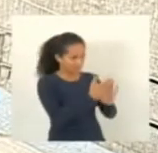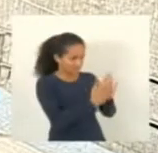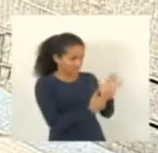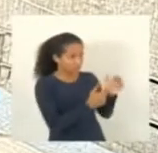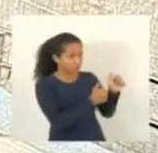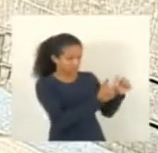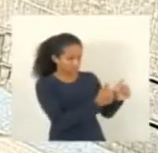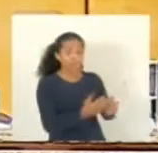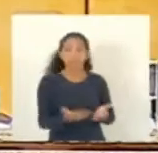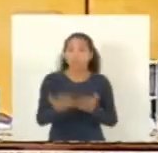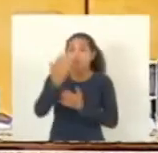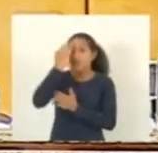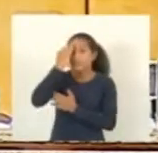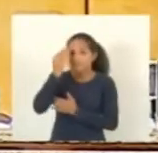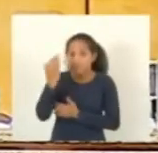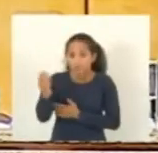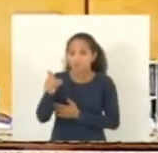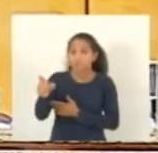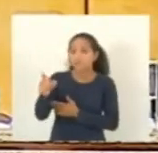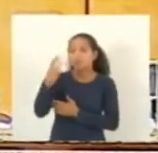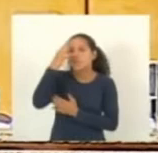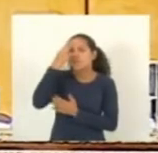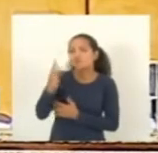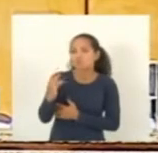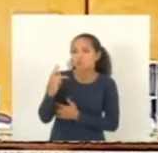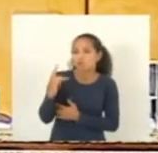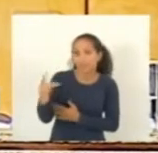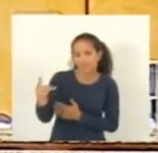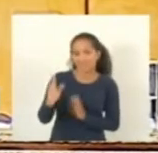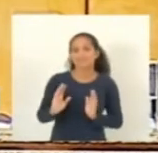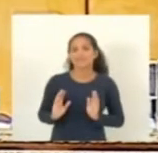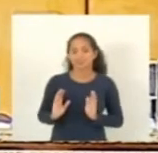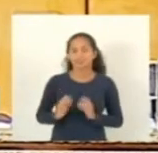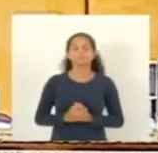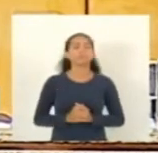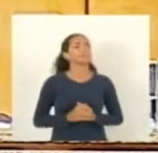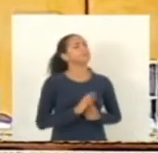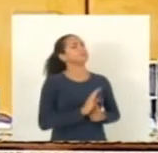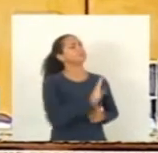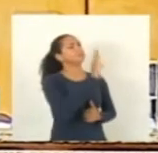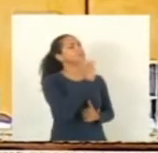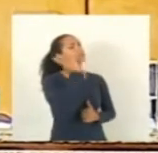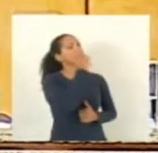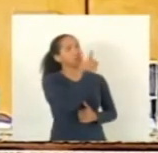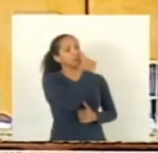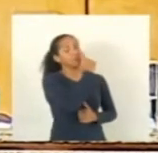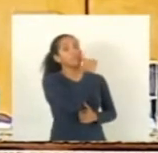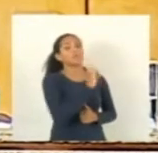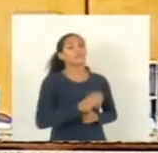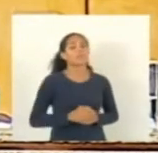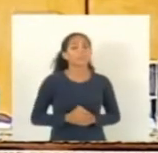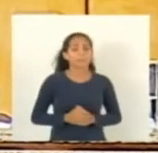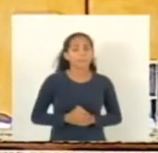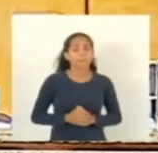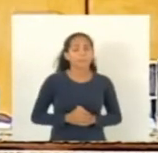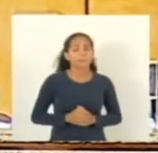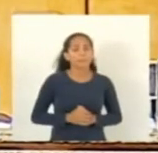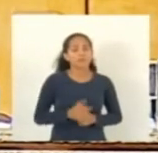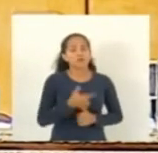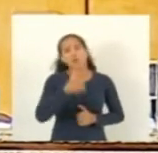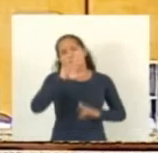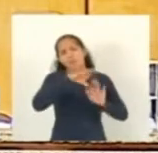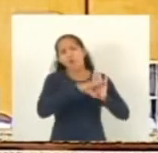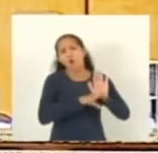agradecer pela sua compreensão, deputado Sérgio Majeski. Deputado Dari, passa aqui uma solicitação pela